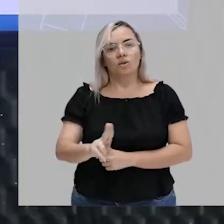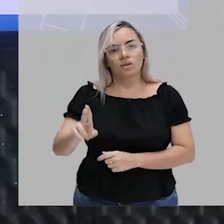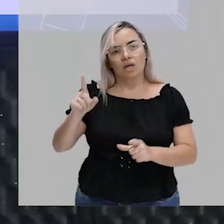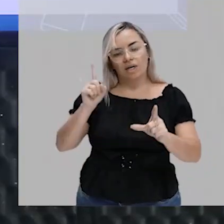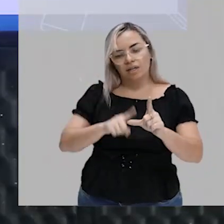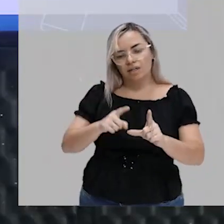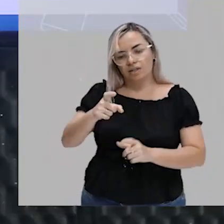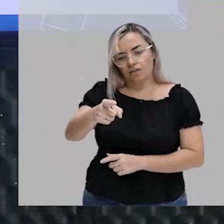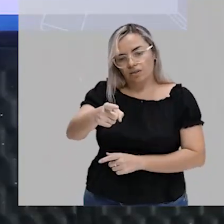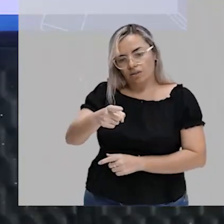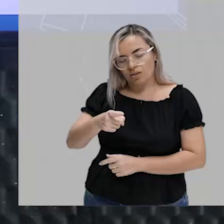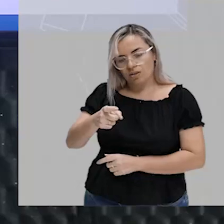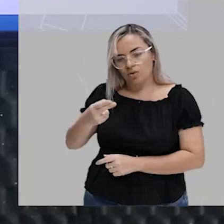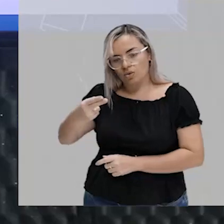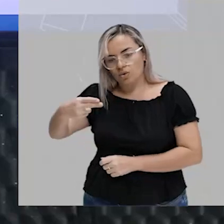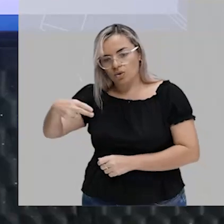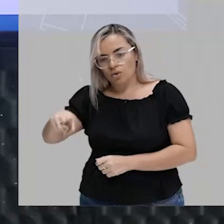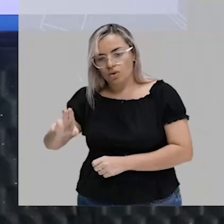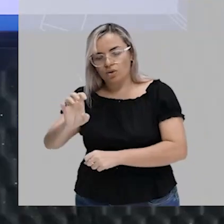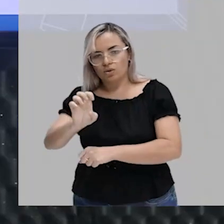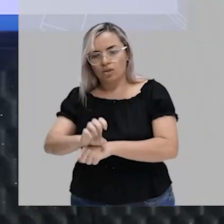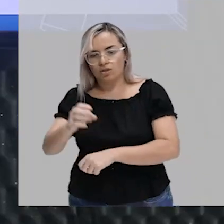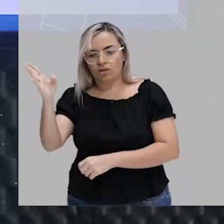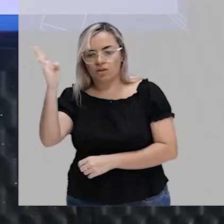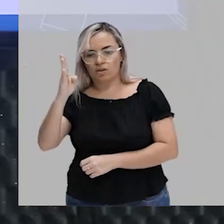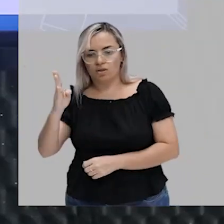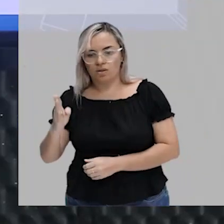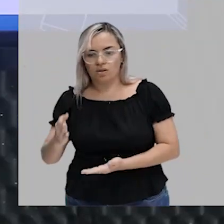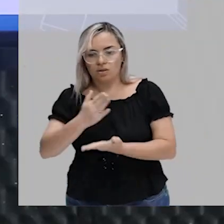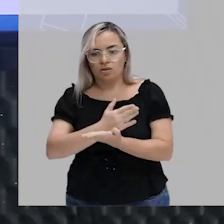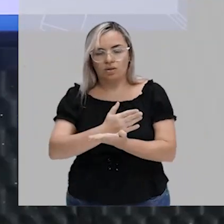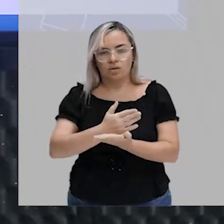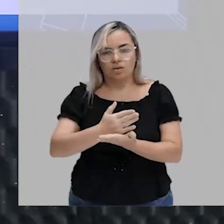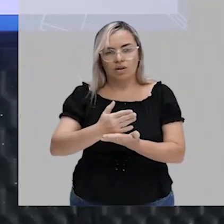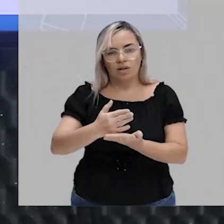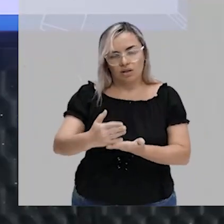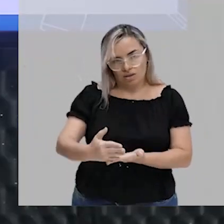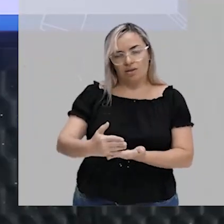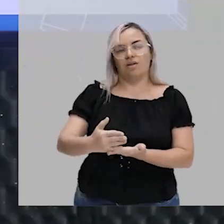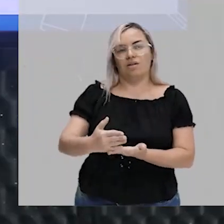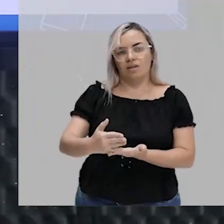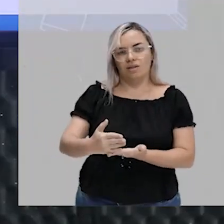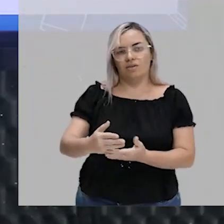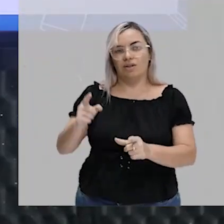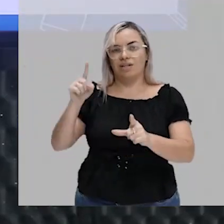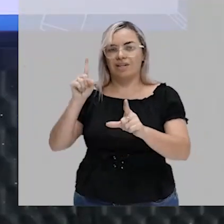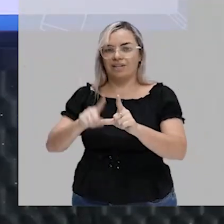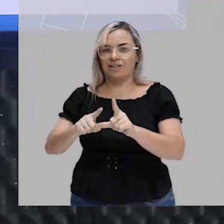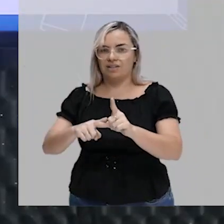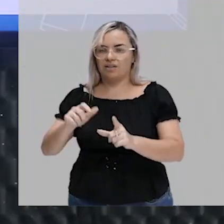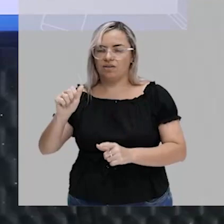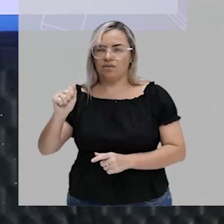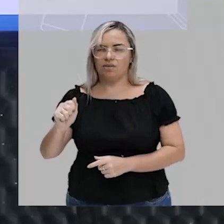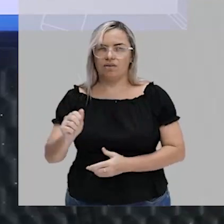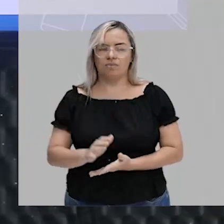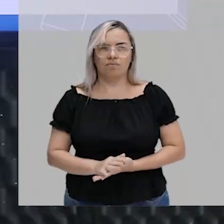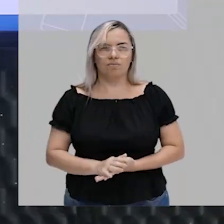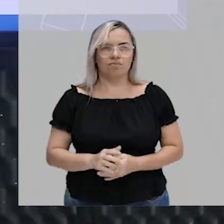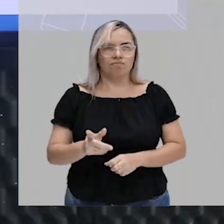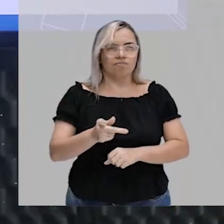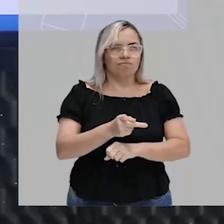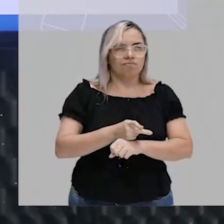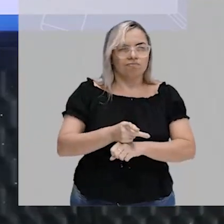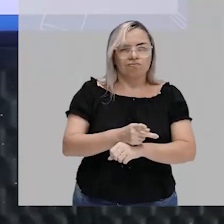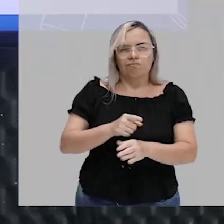é nome do estado brasileiro que começa com a letra A. Então, né, já faz aí uma busca mental. Meu